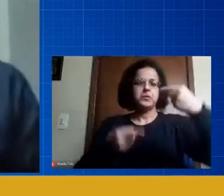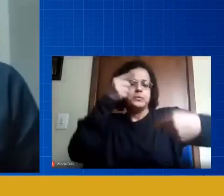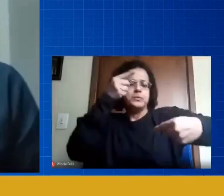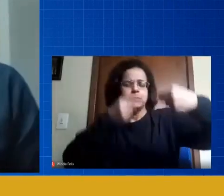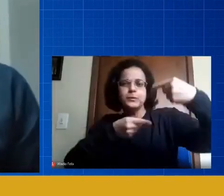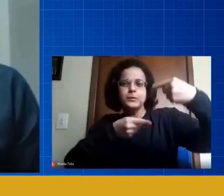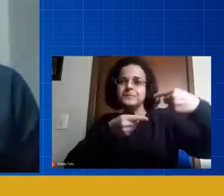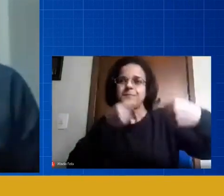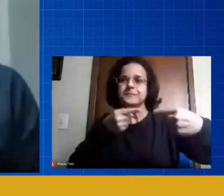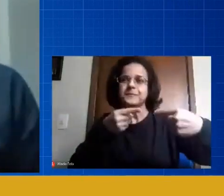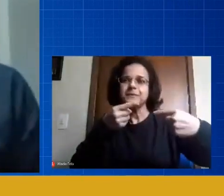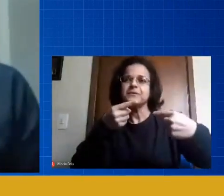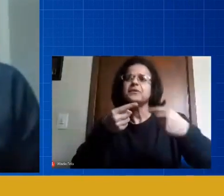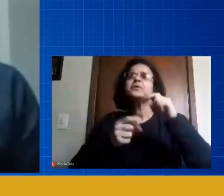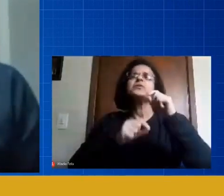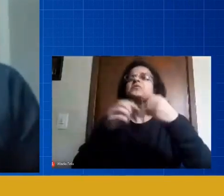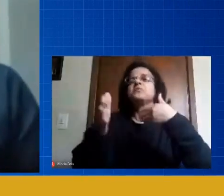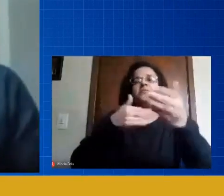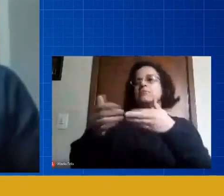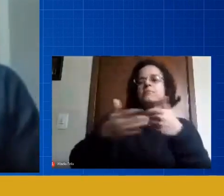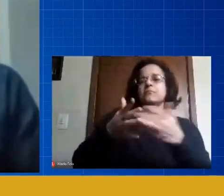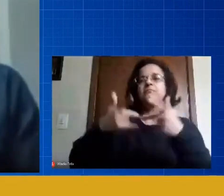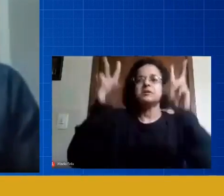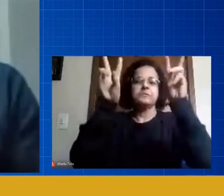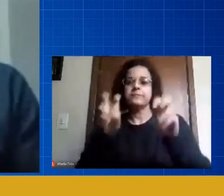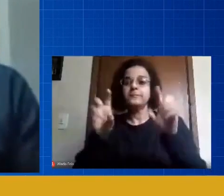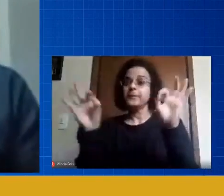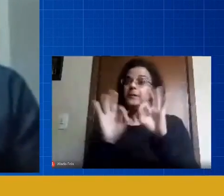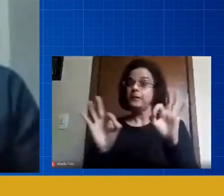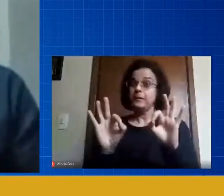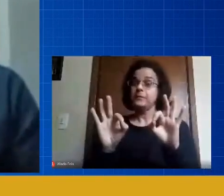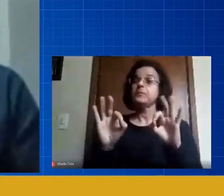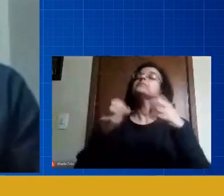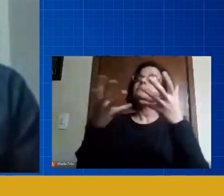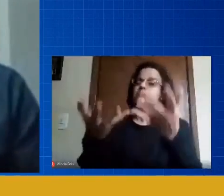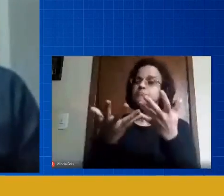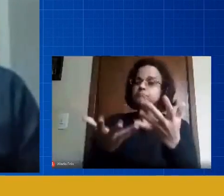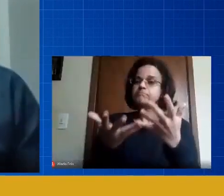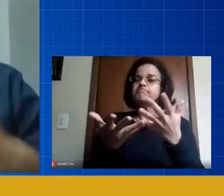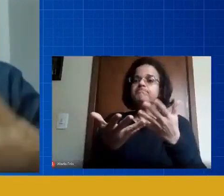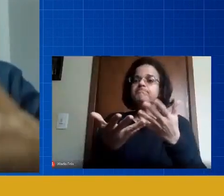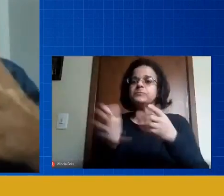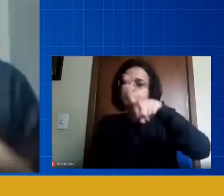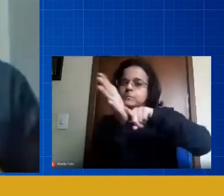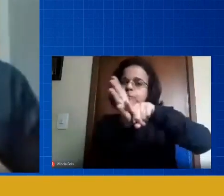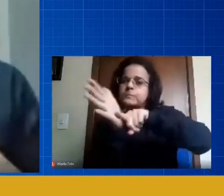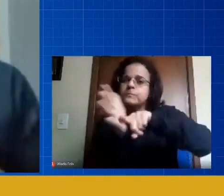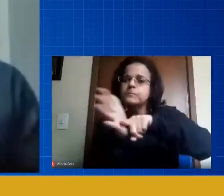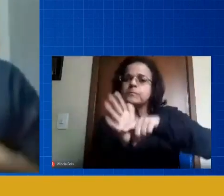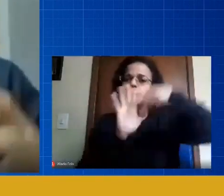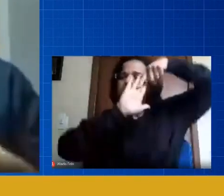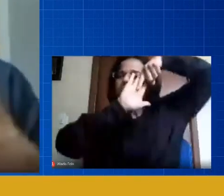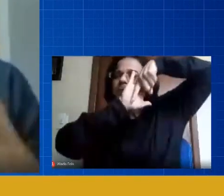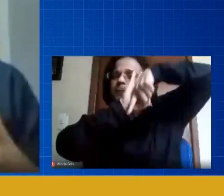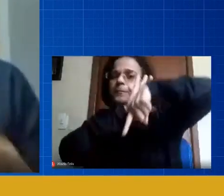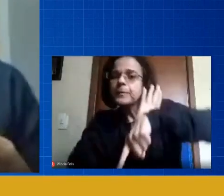discutir sexo dos anjos, não, eu quero questionamentos, quero profundidade, quero montar